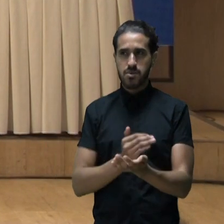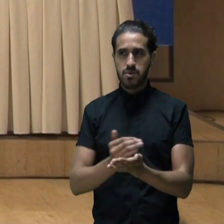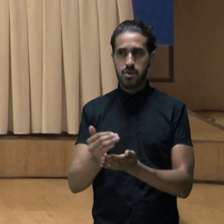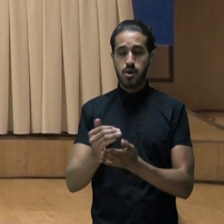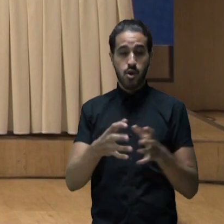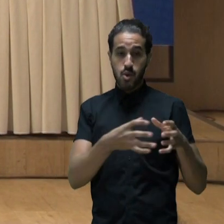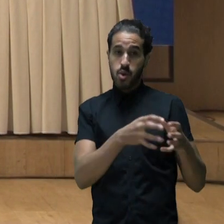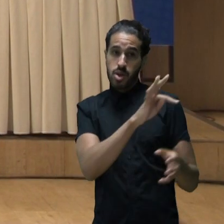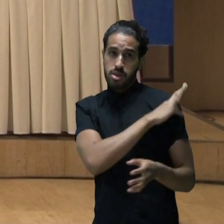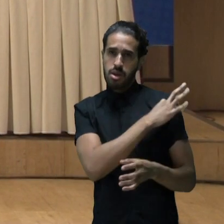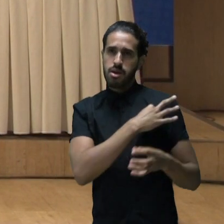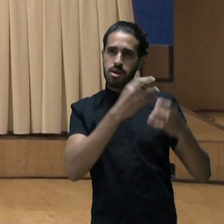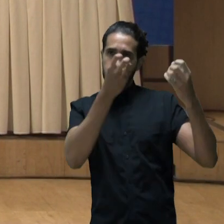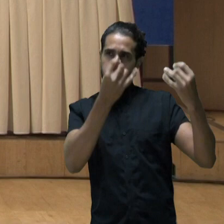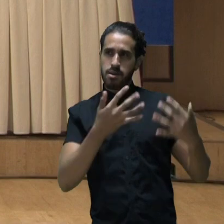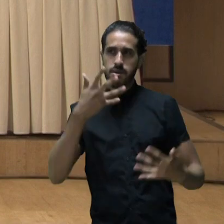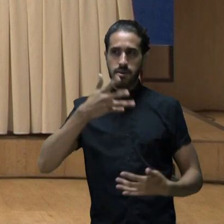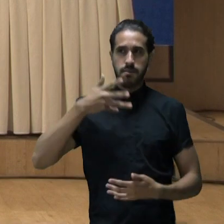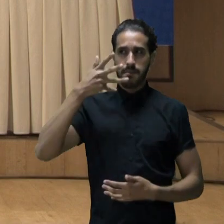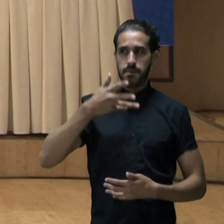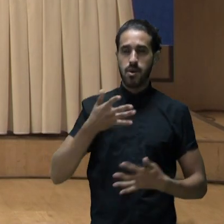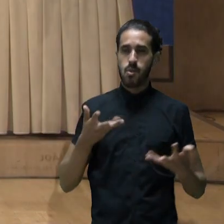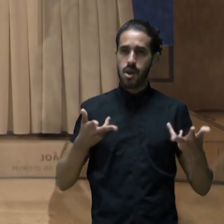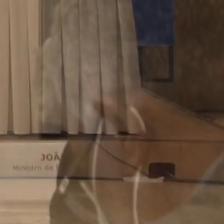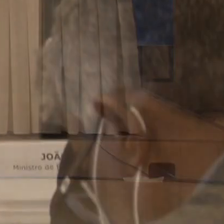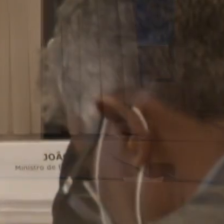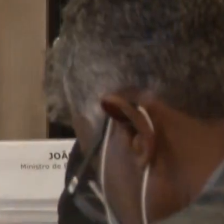daremos início à mesa técnica Qualifica Mais.